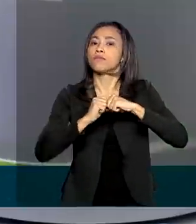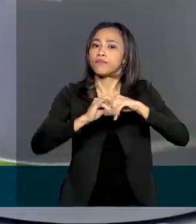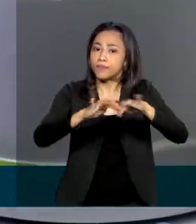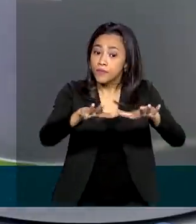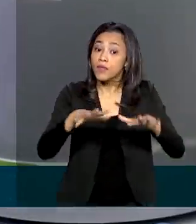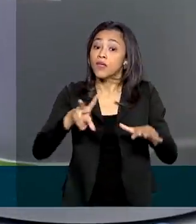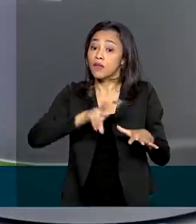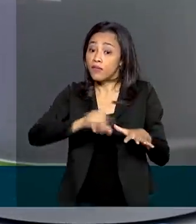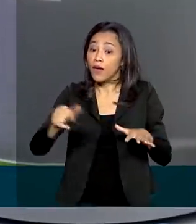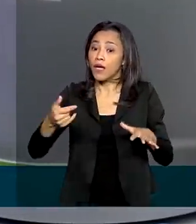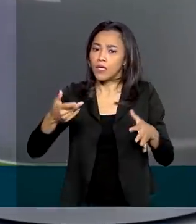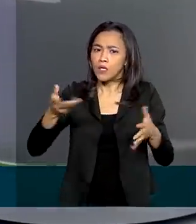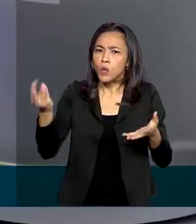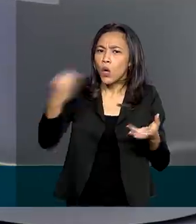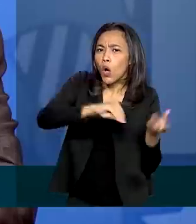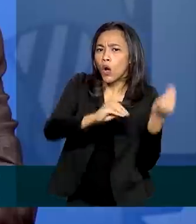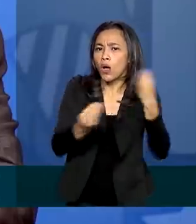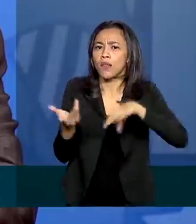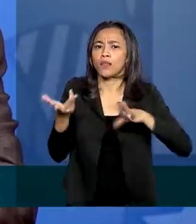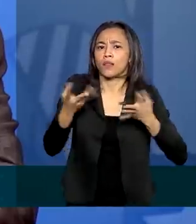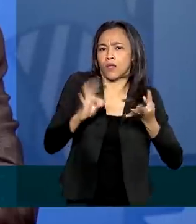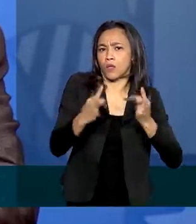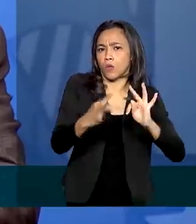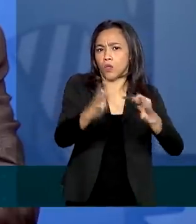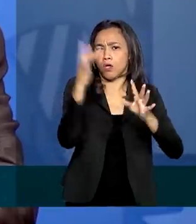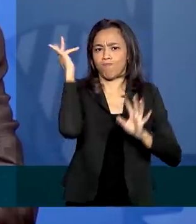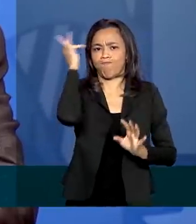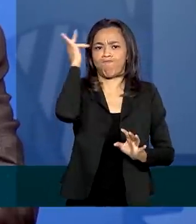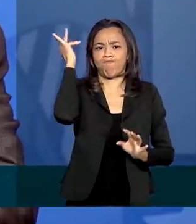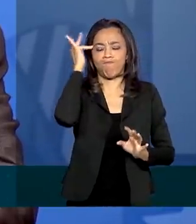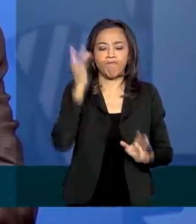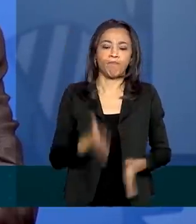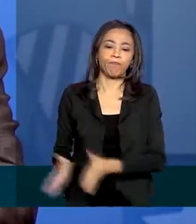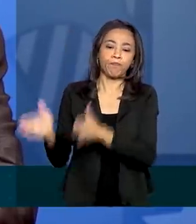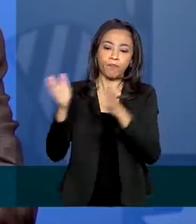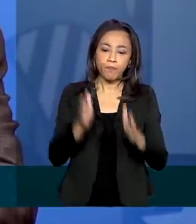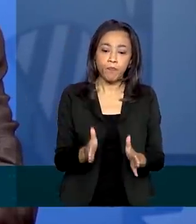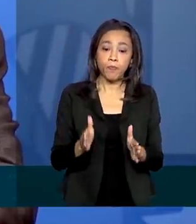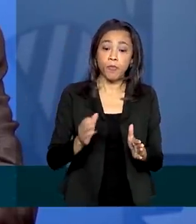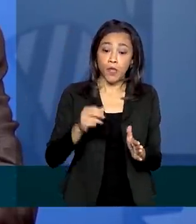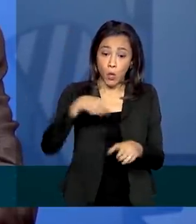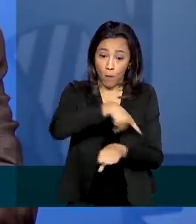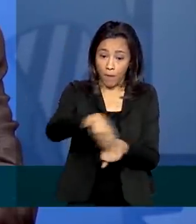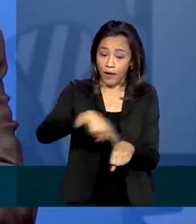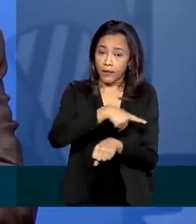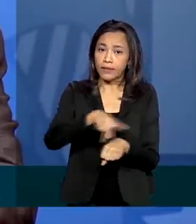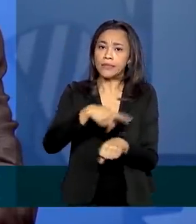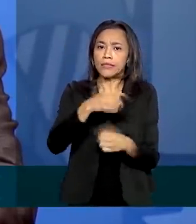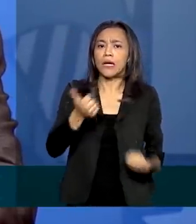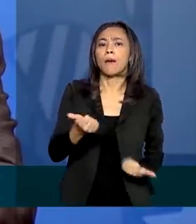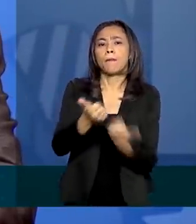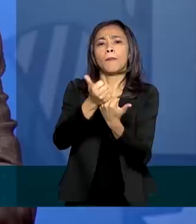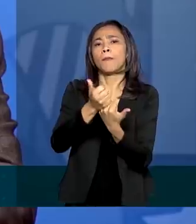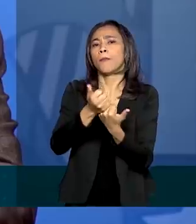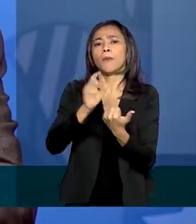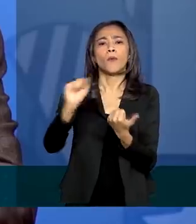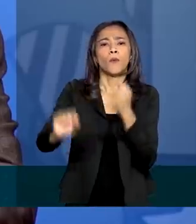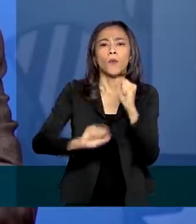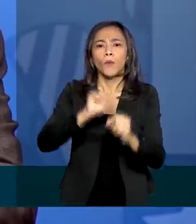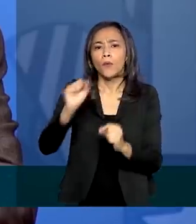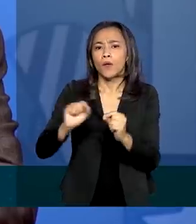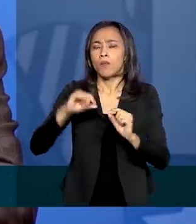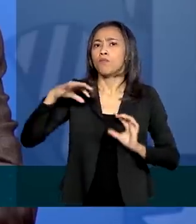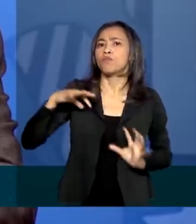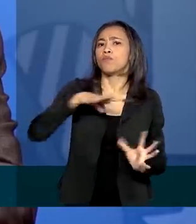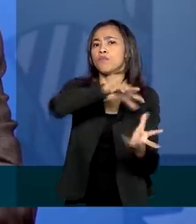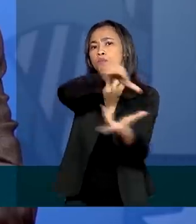incorporação de tecnologia. A partir do acordo, o país reforça sua contribuição com o mundo no desenvolvimento de uma